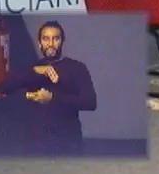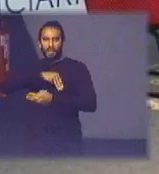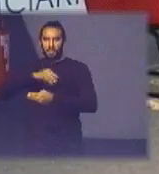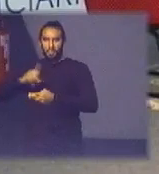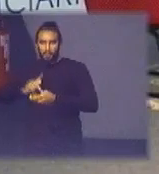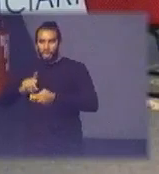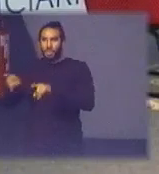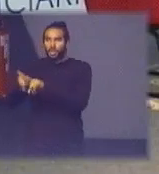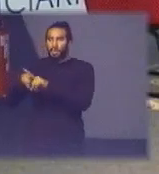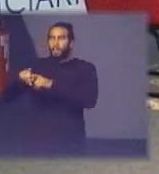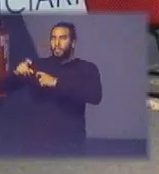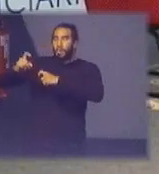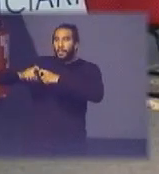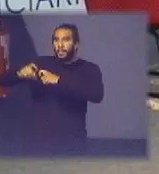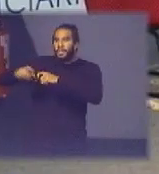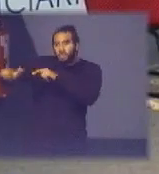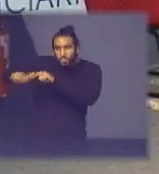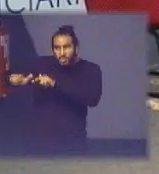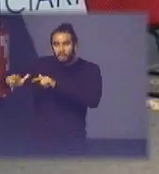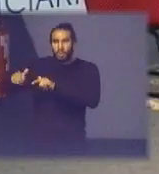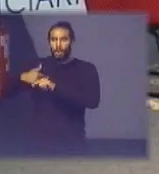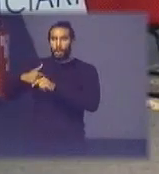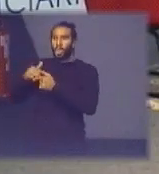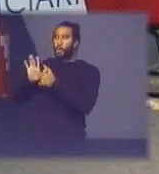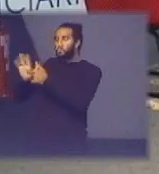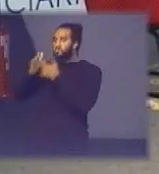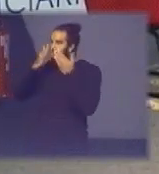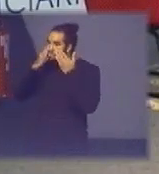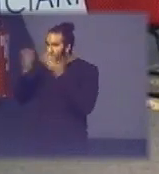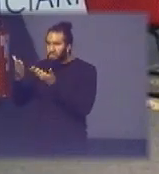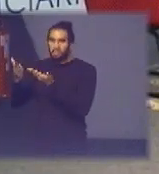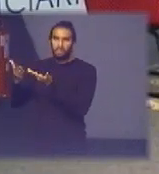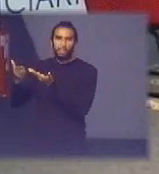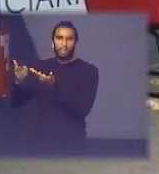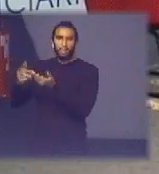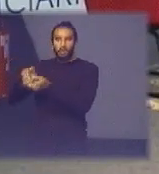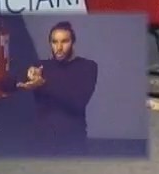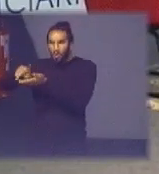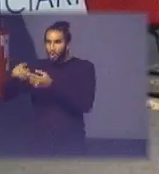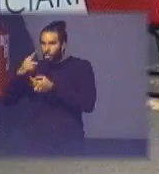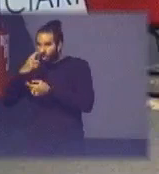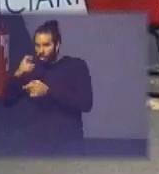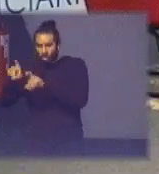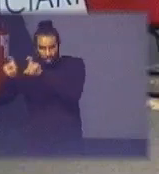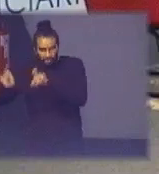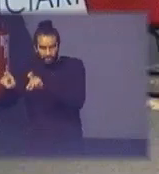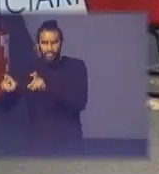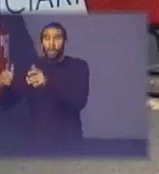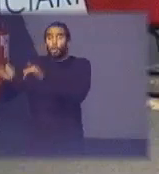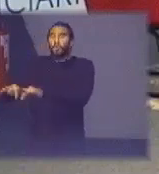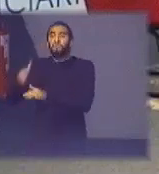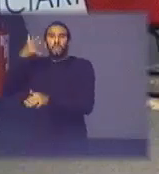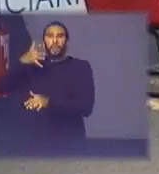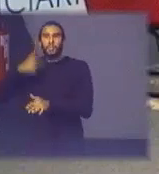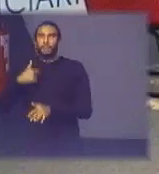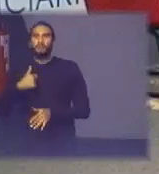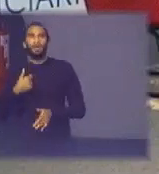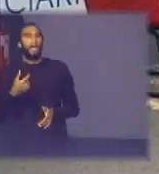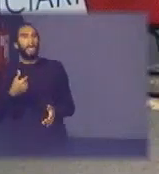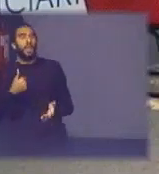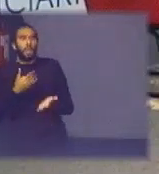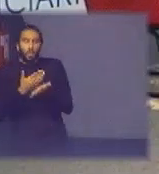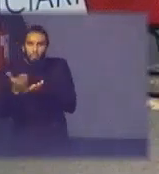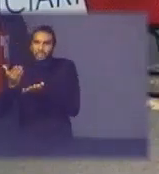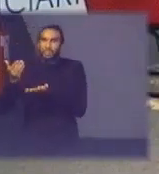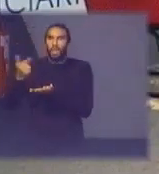médicos do trabalho apresentei um outro contexto do resíduo eletroeletrônico e ao final da palestra eu pensei assim poxa vou conversar finalmente